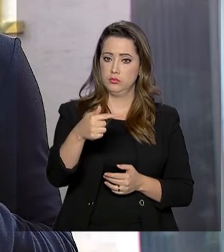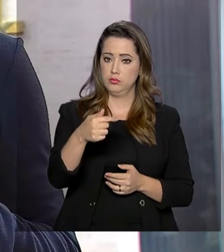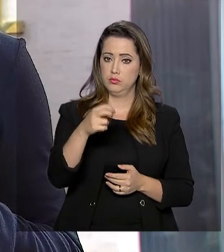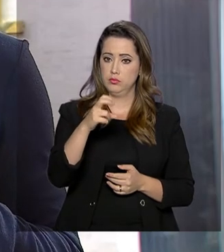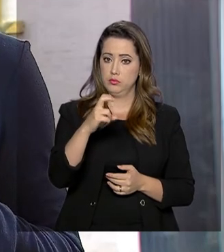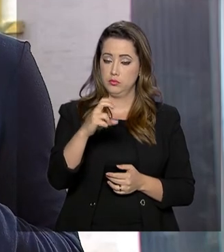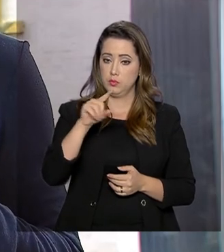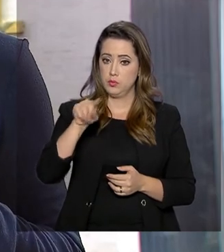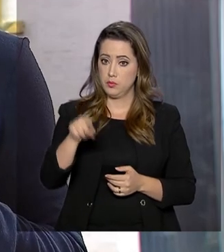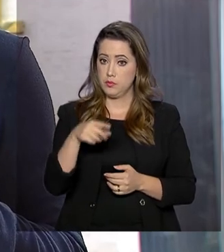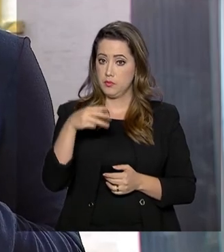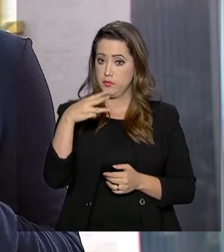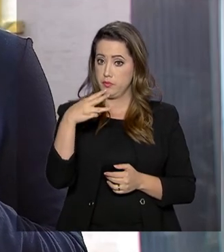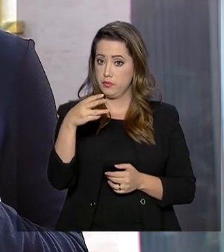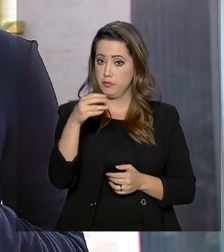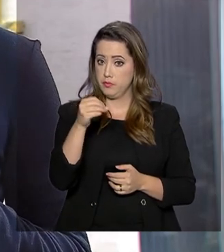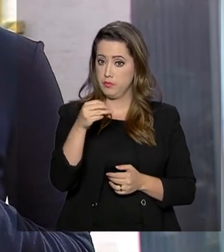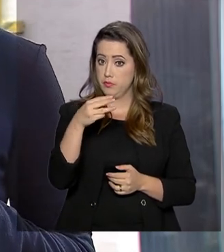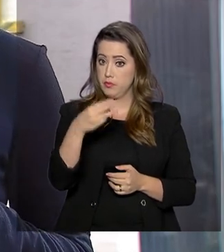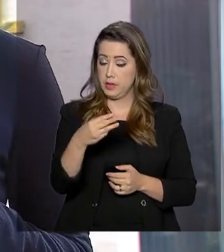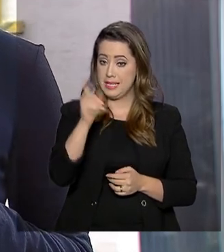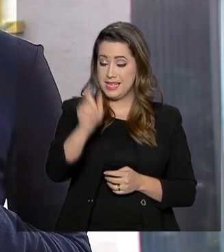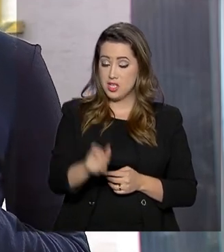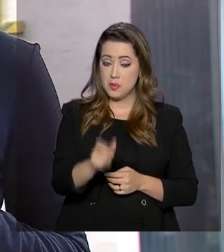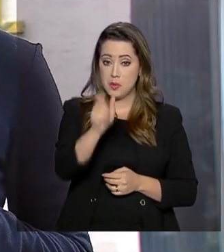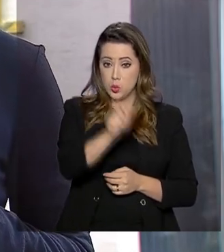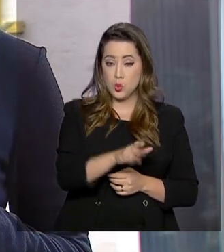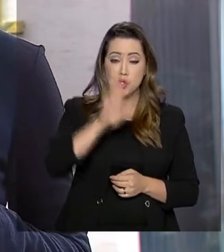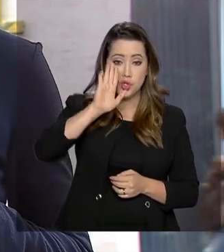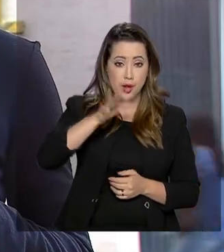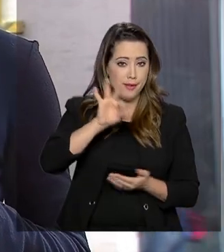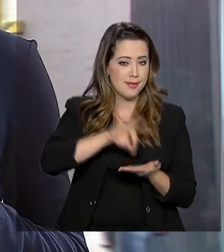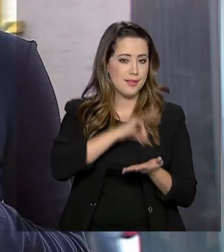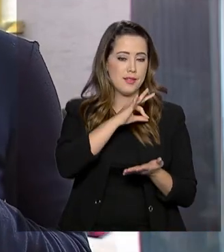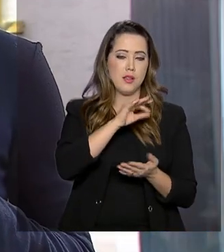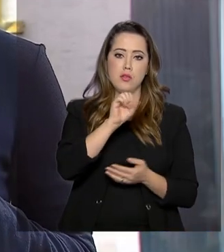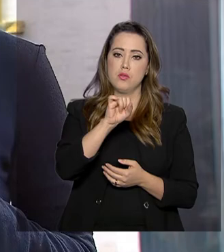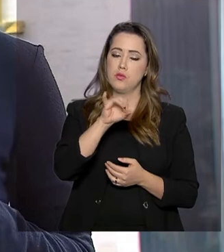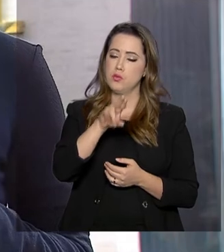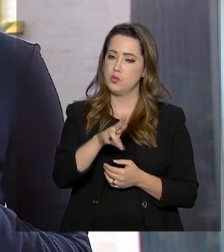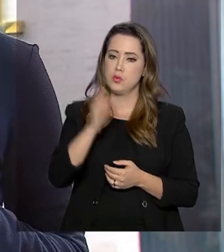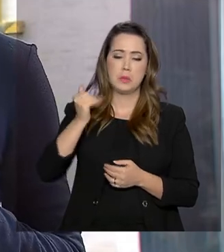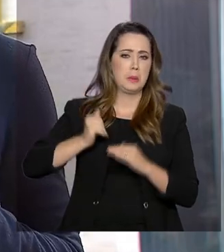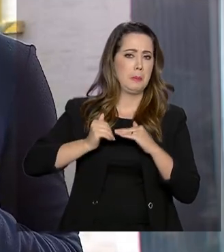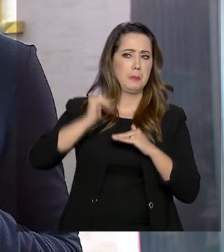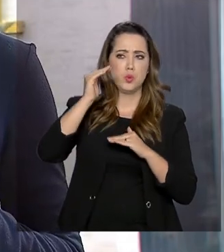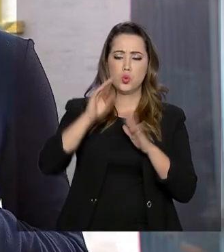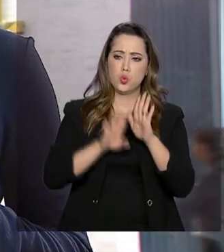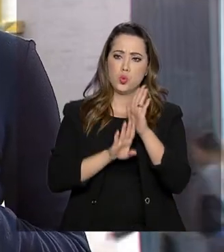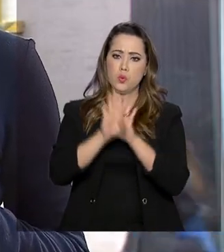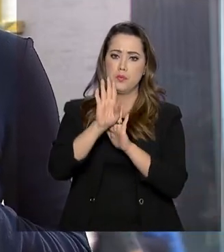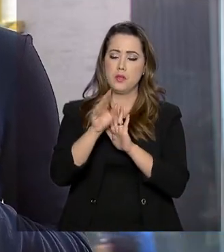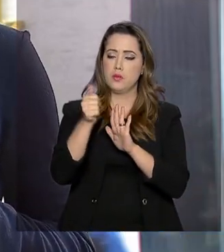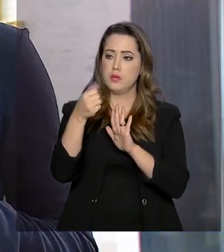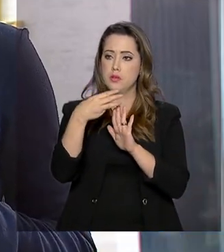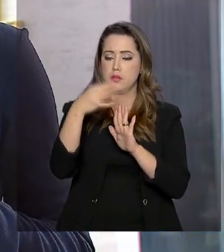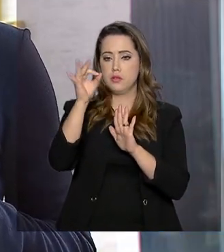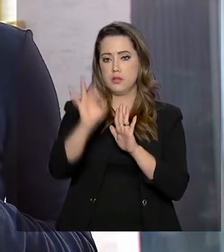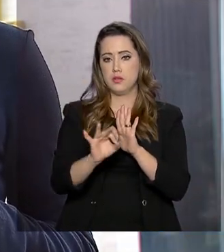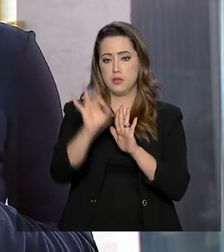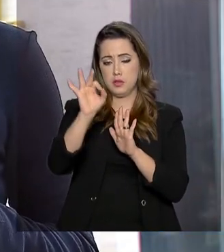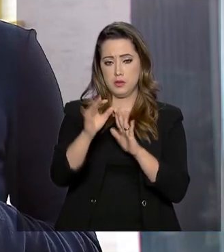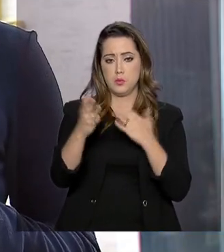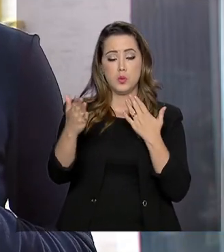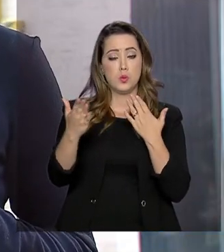575.303 estudantes já se inscreveram no SISU, um número que já ultrapassa em 13% a quantidade